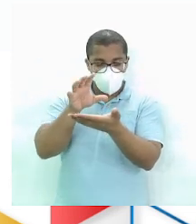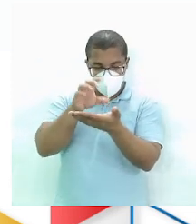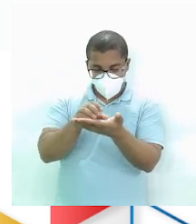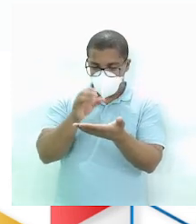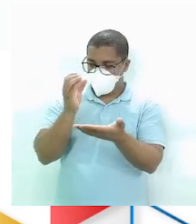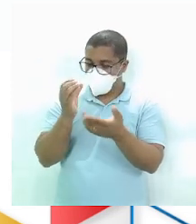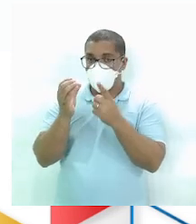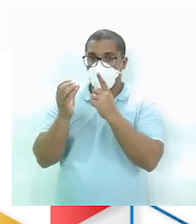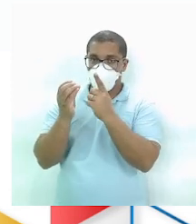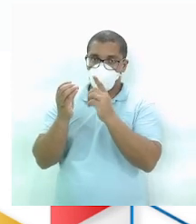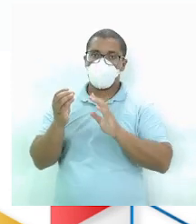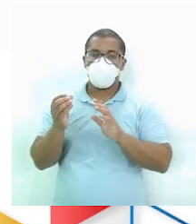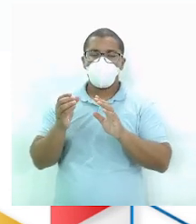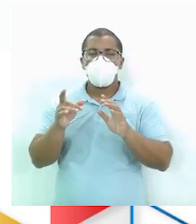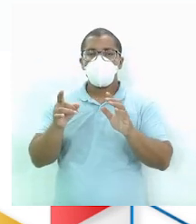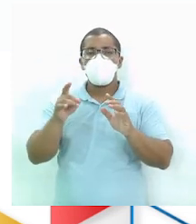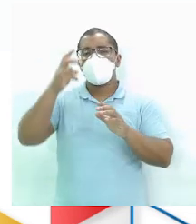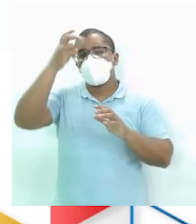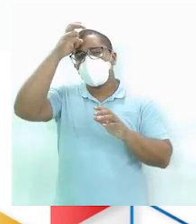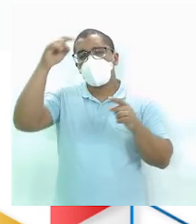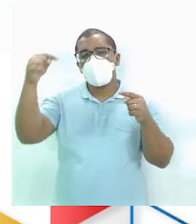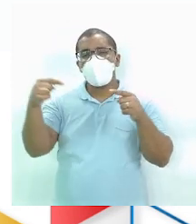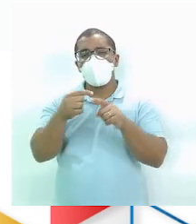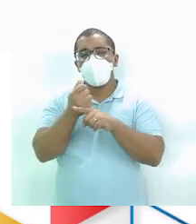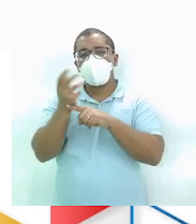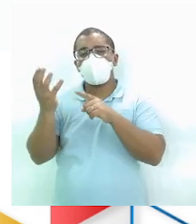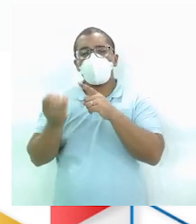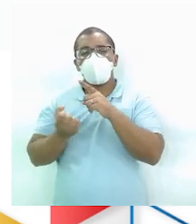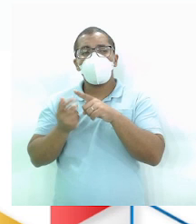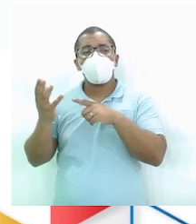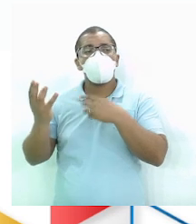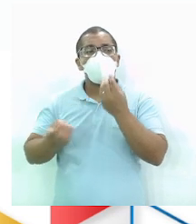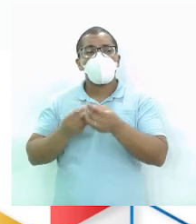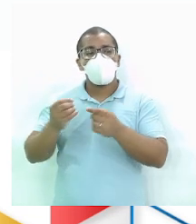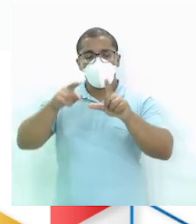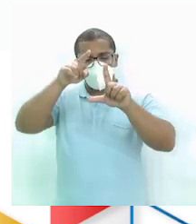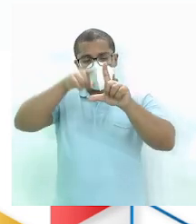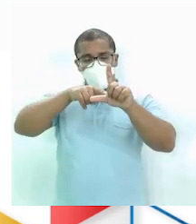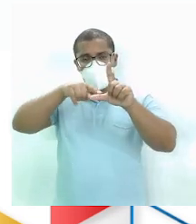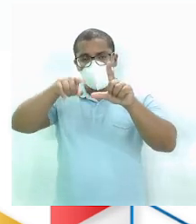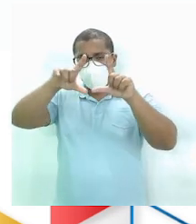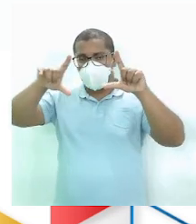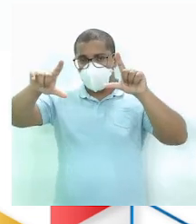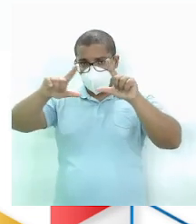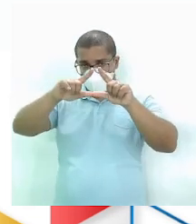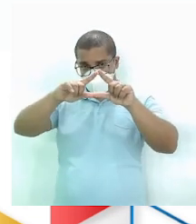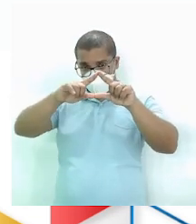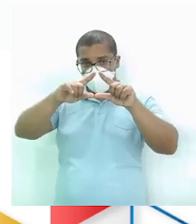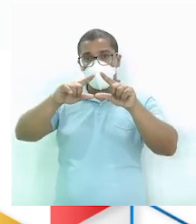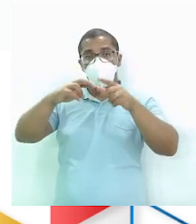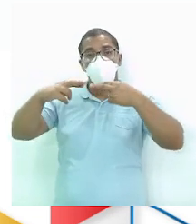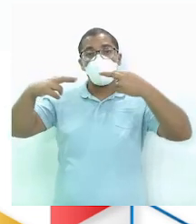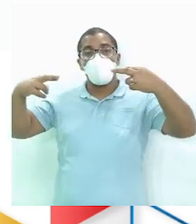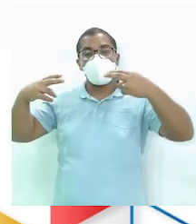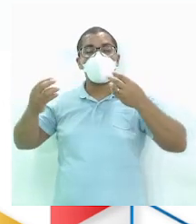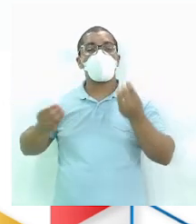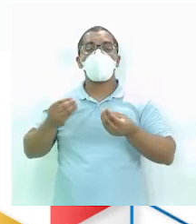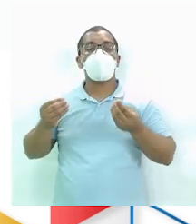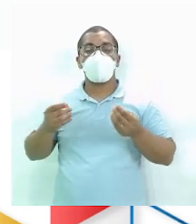resolver Uma questão Que representa A fração No triângulo de cordas Como é esse triângulo aí? Preste atenção comigo